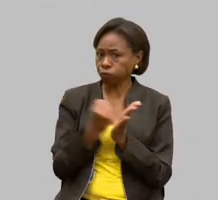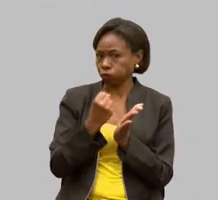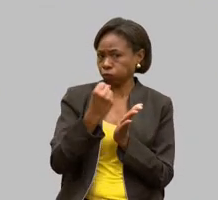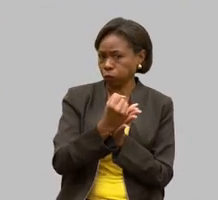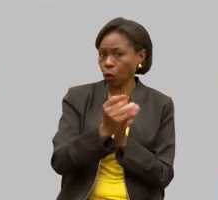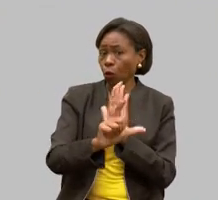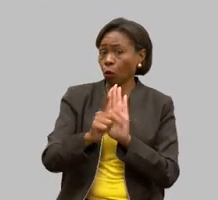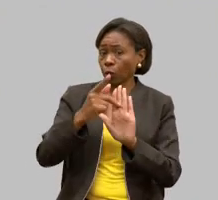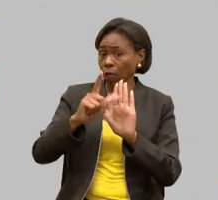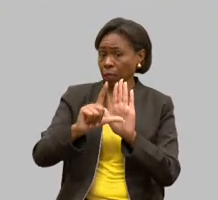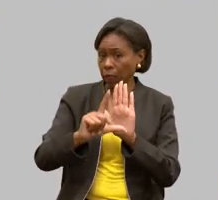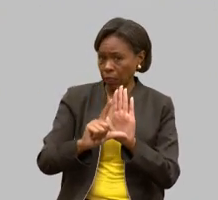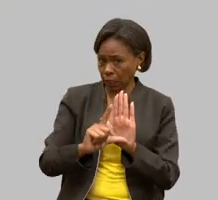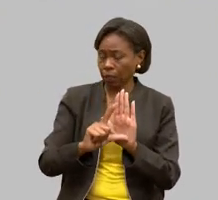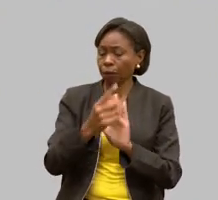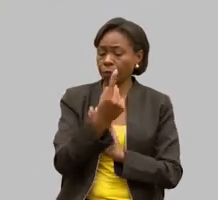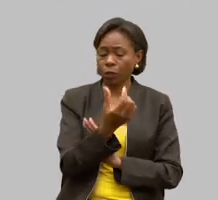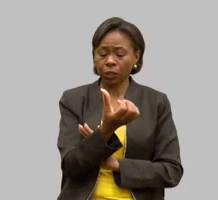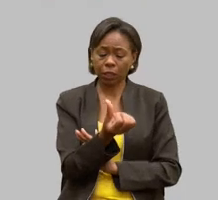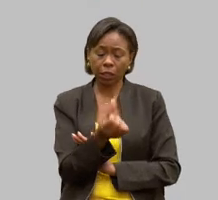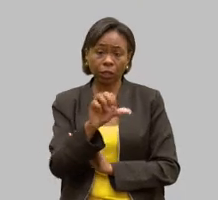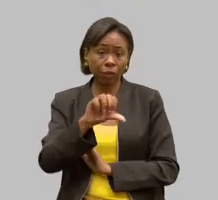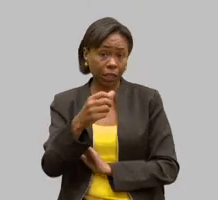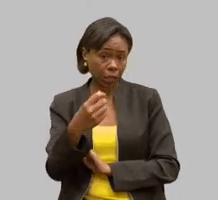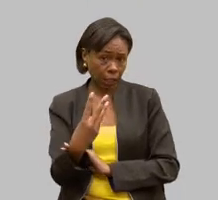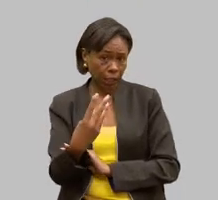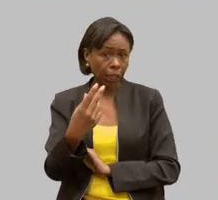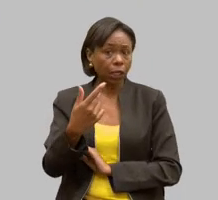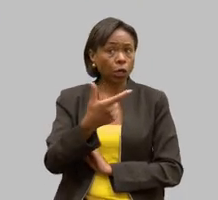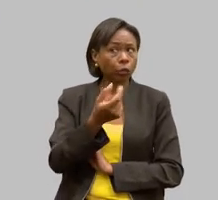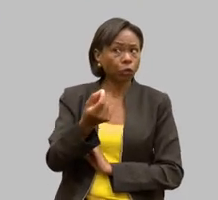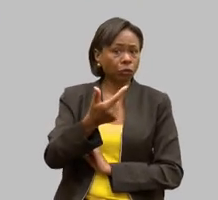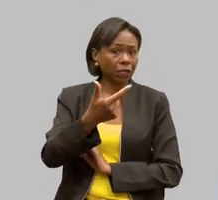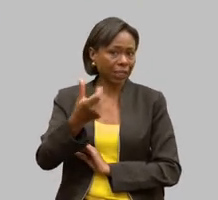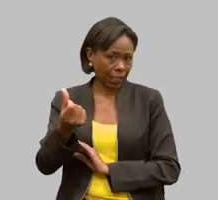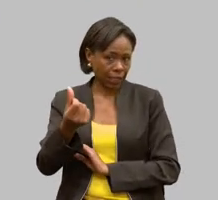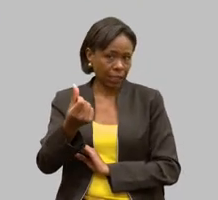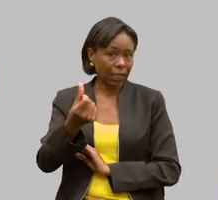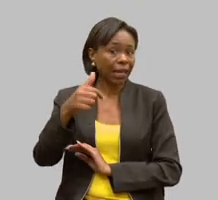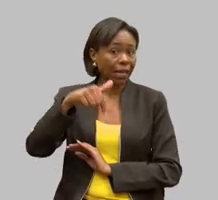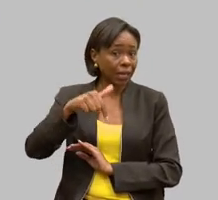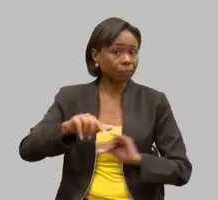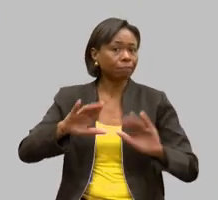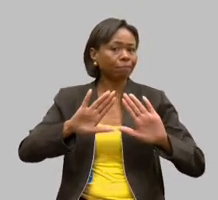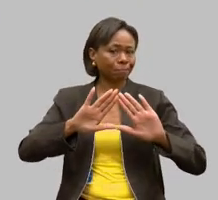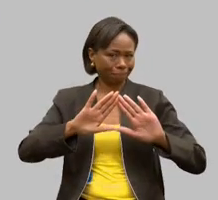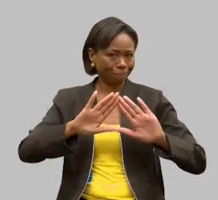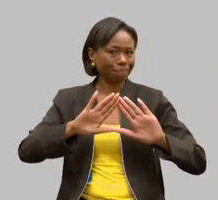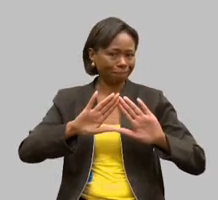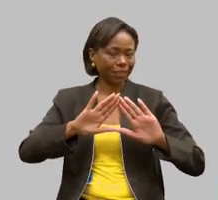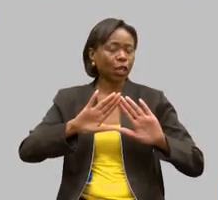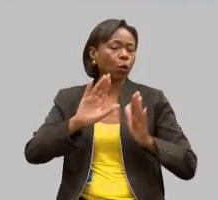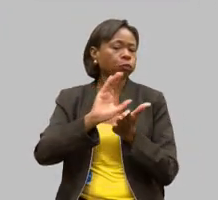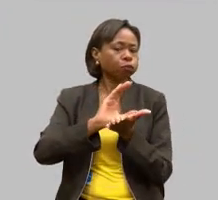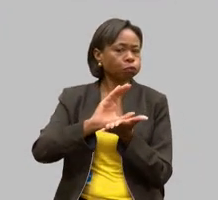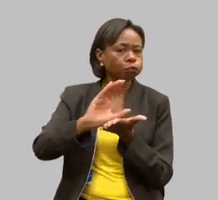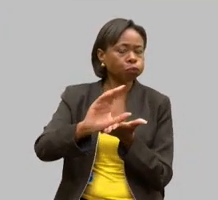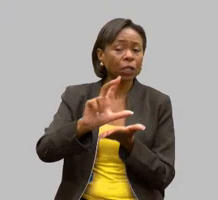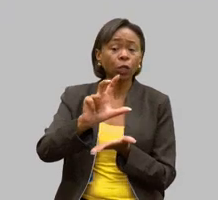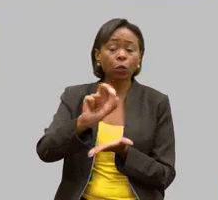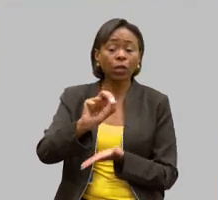-2023, aqui na Assembleia Legislativa, destinando 50% dos